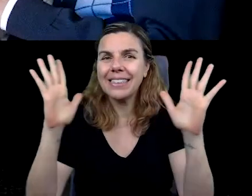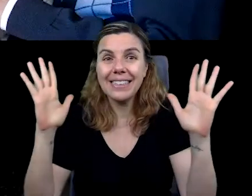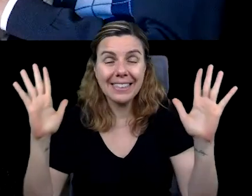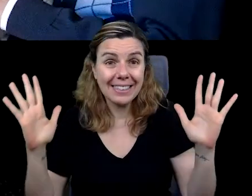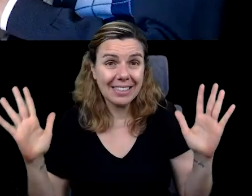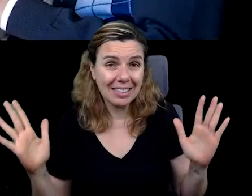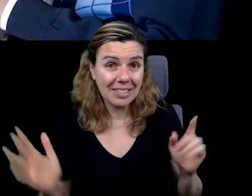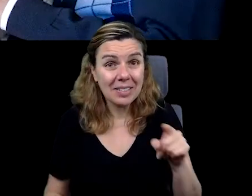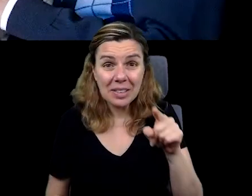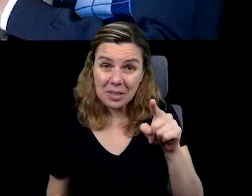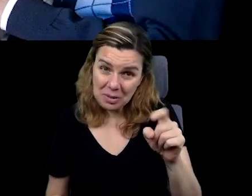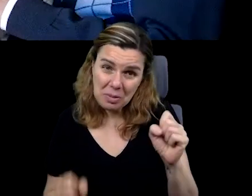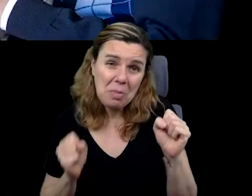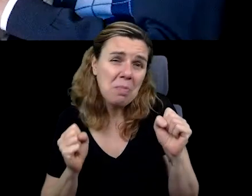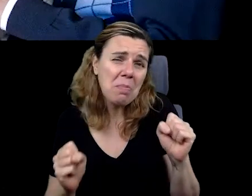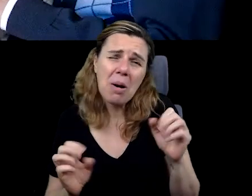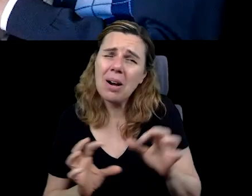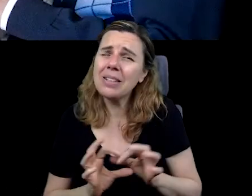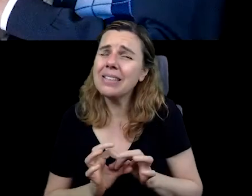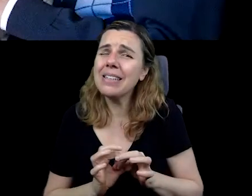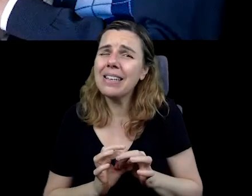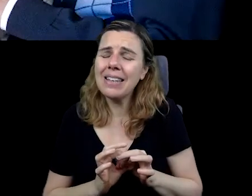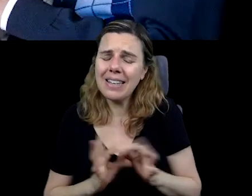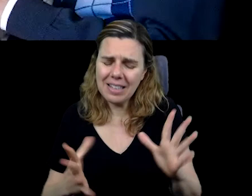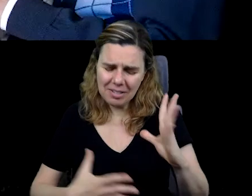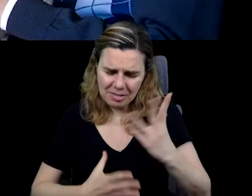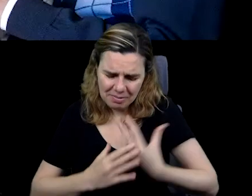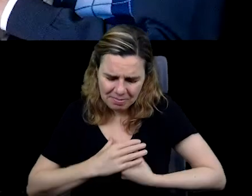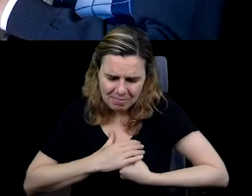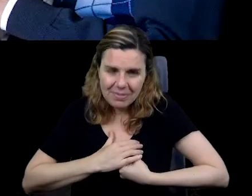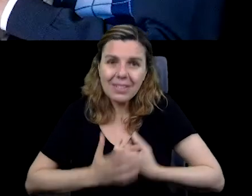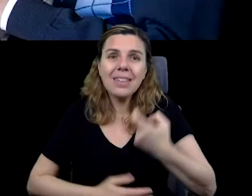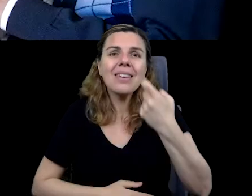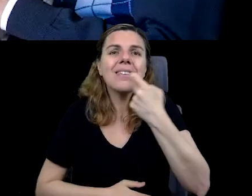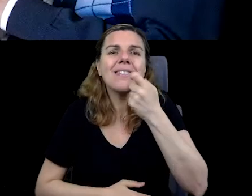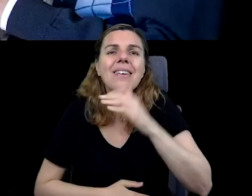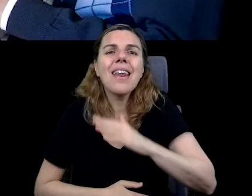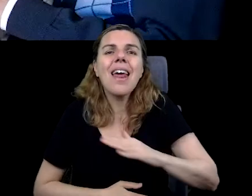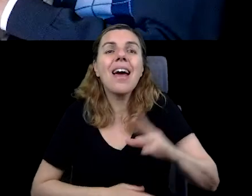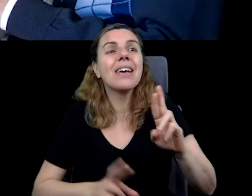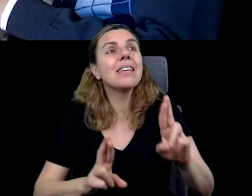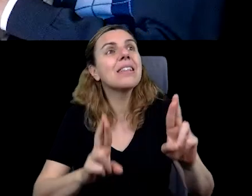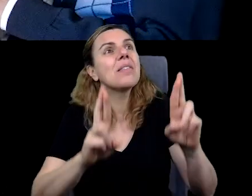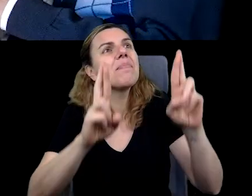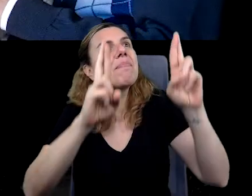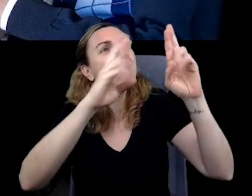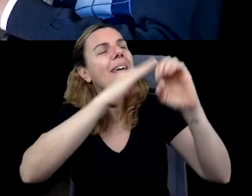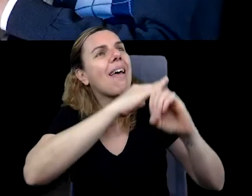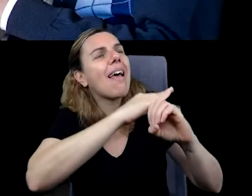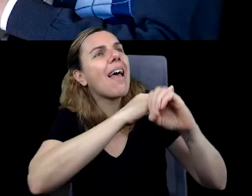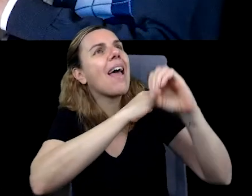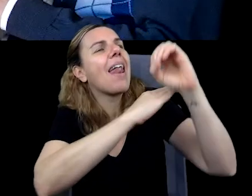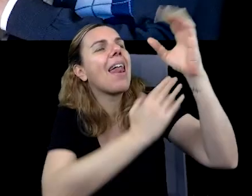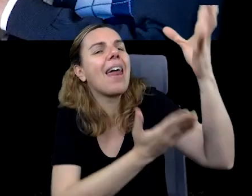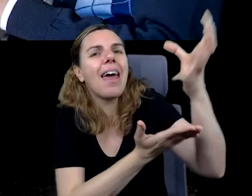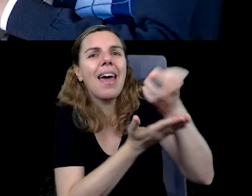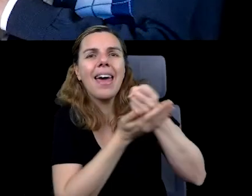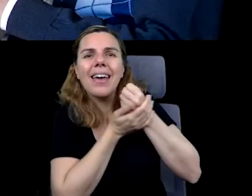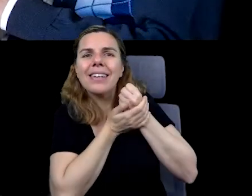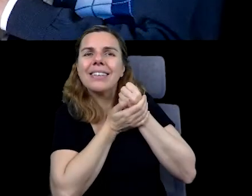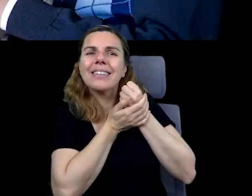Deixe que seja a criança que abraça a esperança no alvorecer.